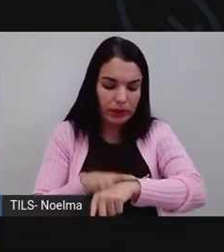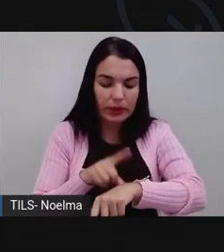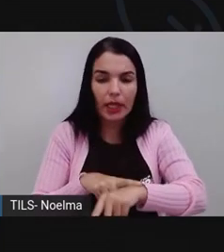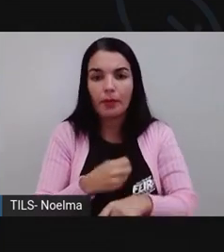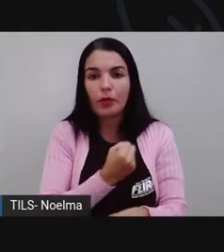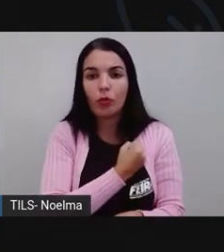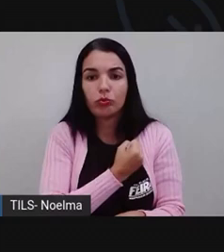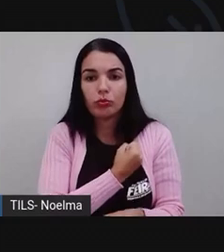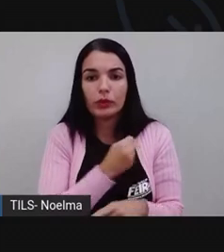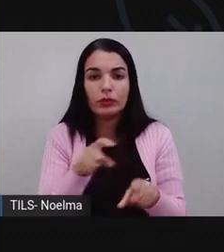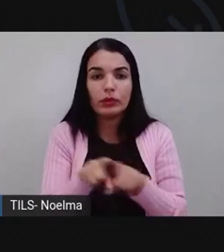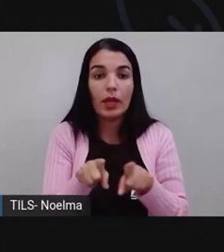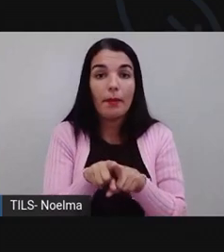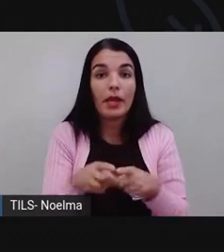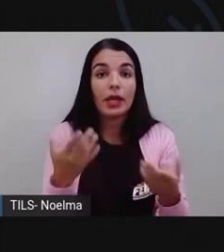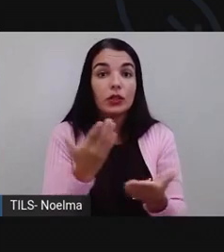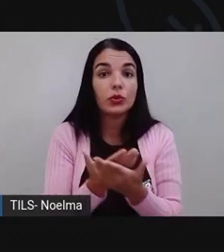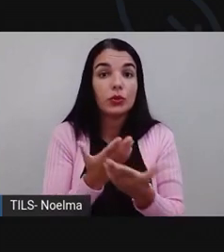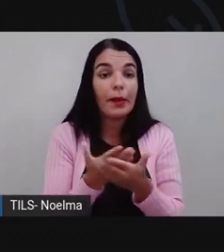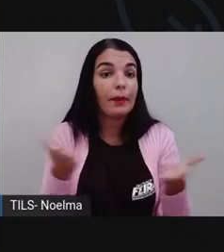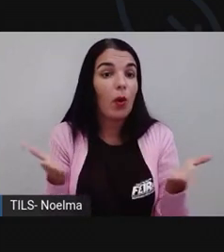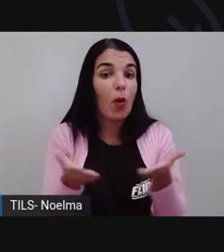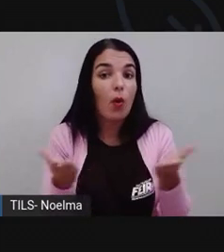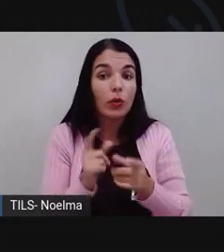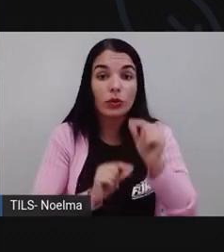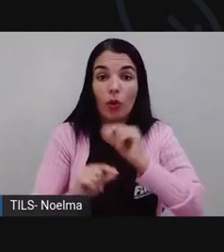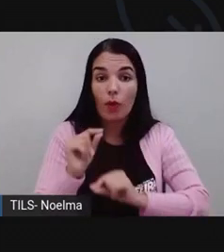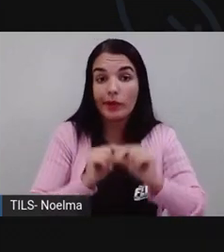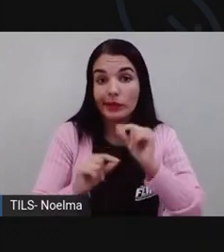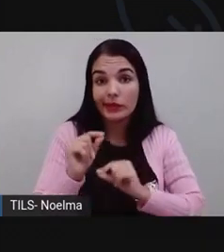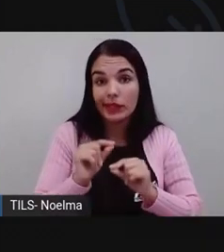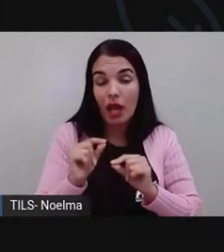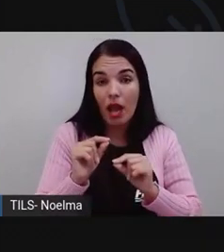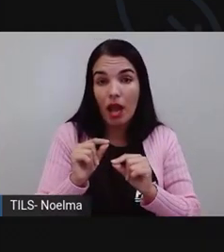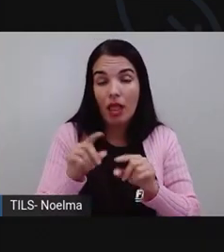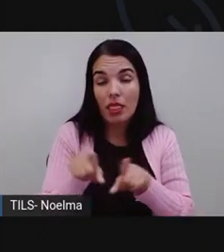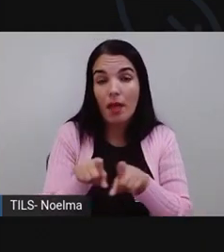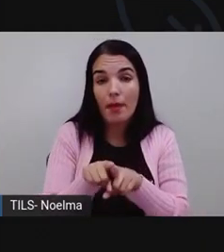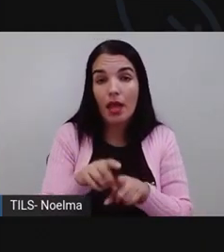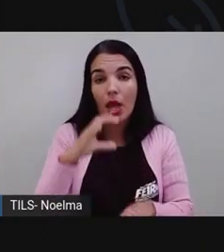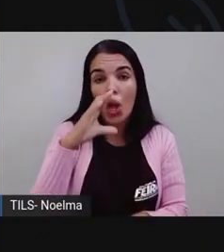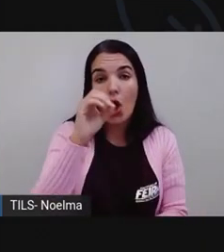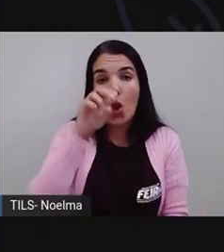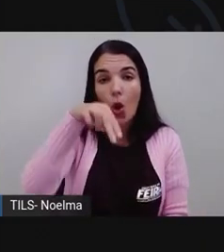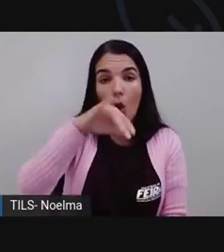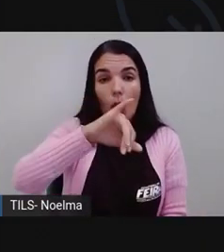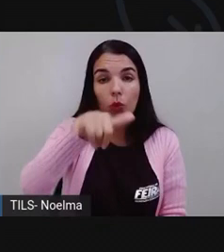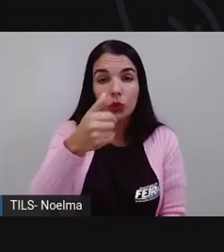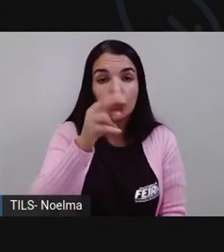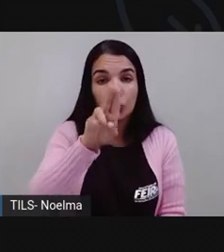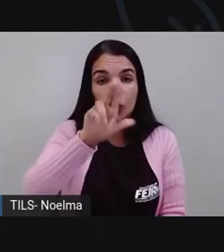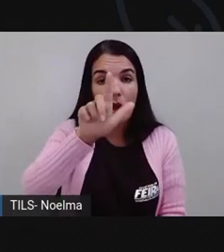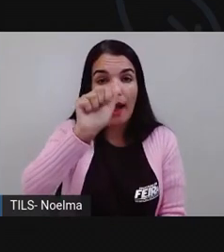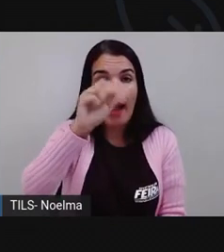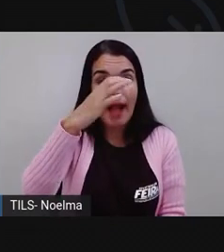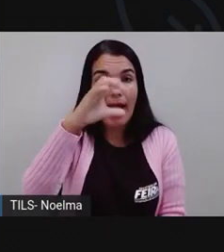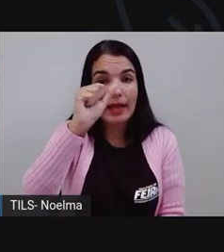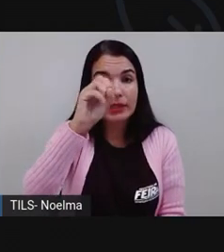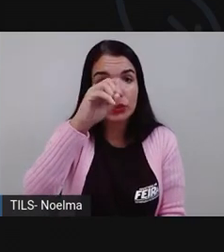né? Nós também estudamos hoje a respeito das conjugações. Os verbos, eles podem estar,